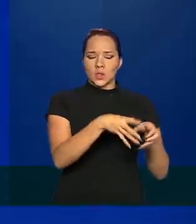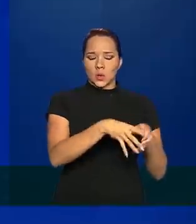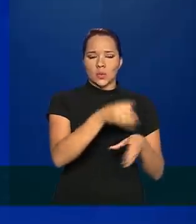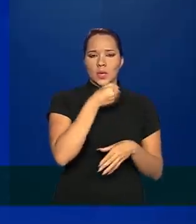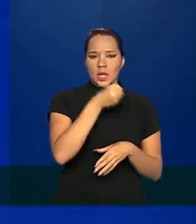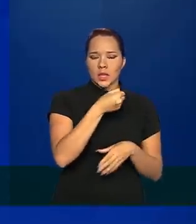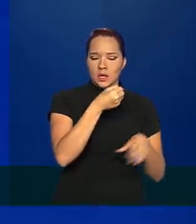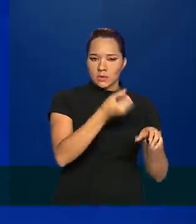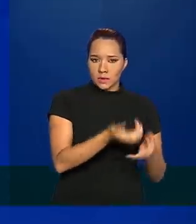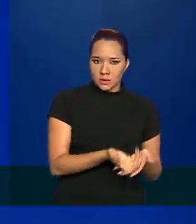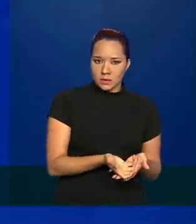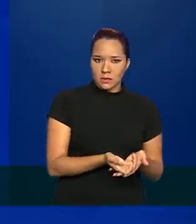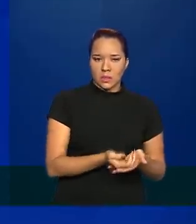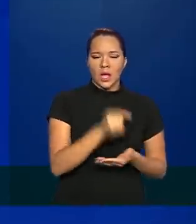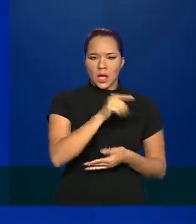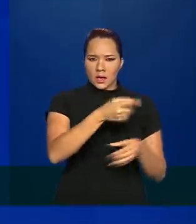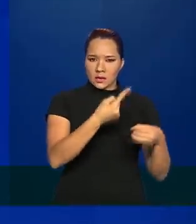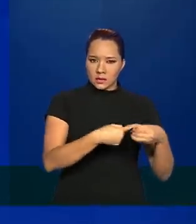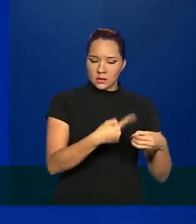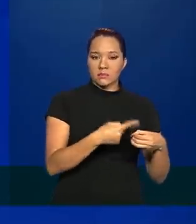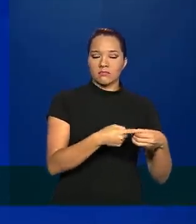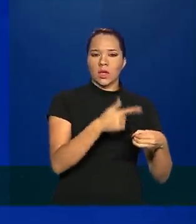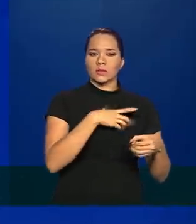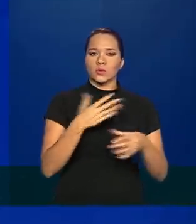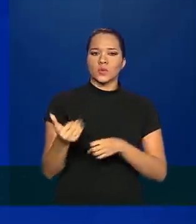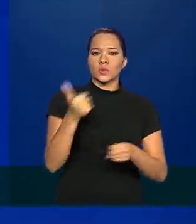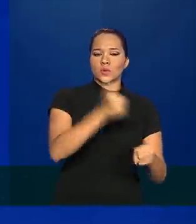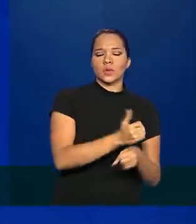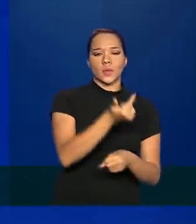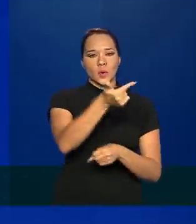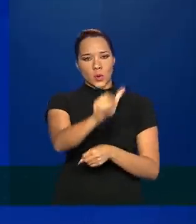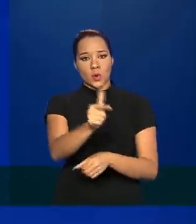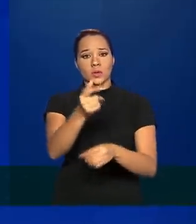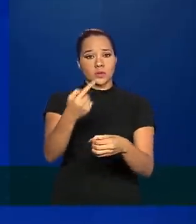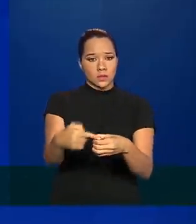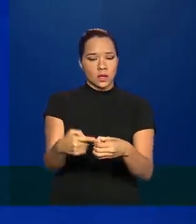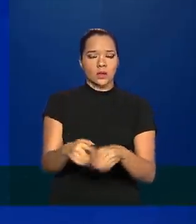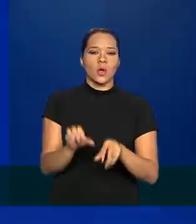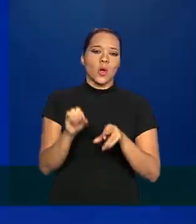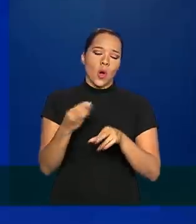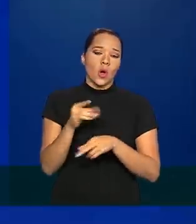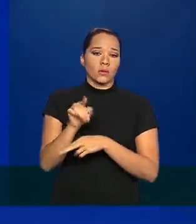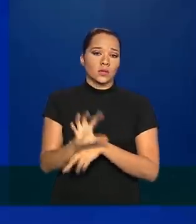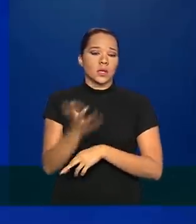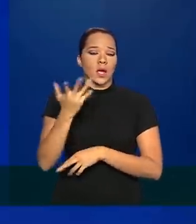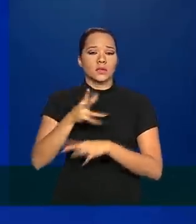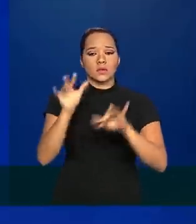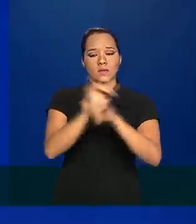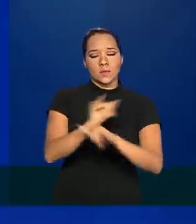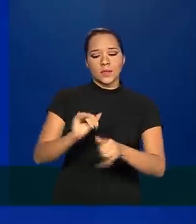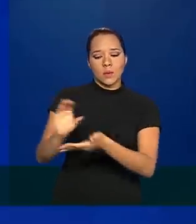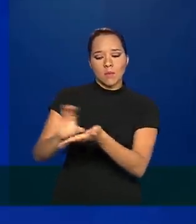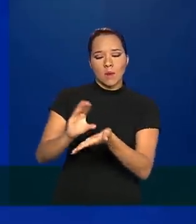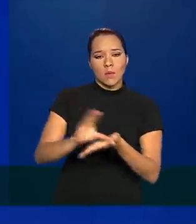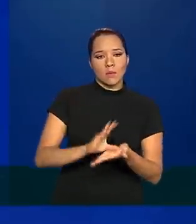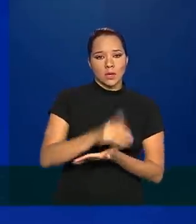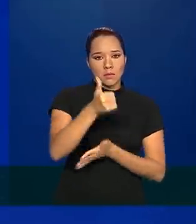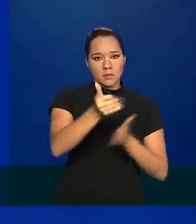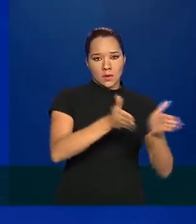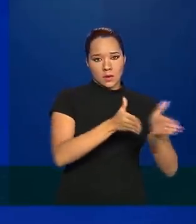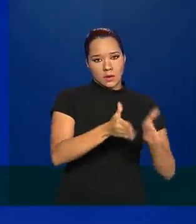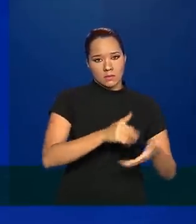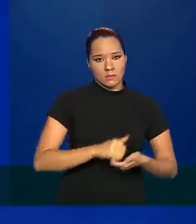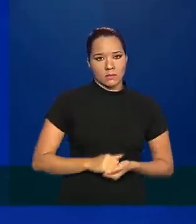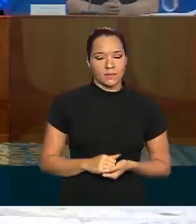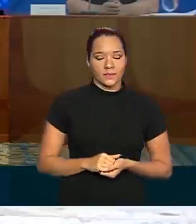entrevista. Essas cidades foram substituídas por outras? Ou, nesses casos, os dados só foram coletados na primeira etapa?